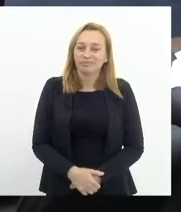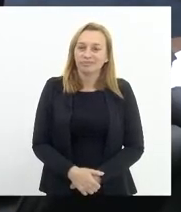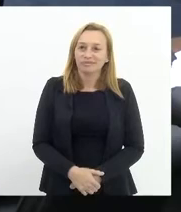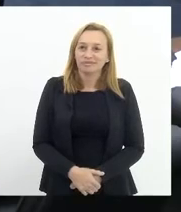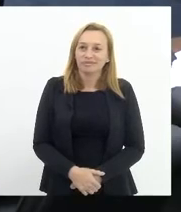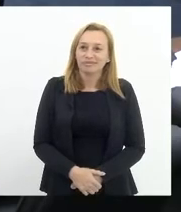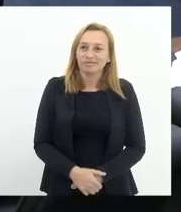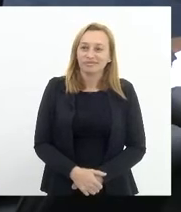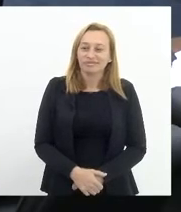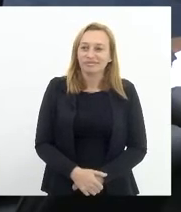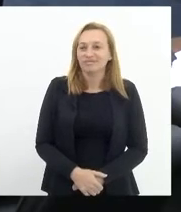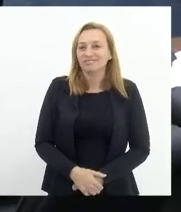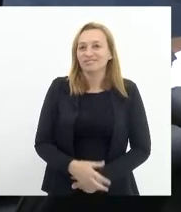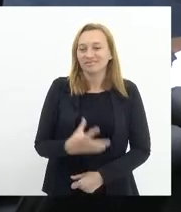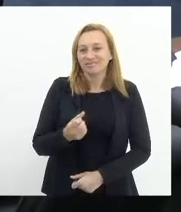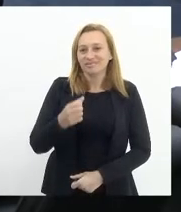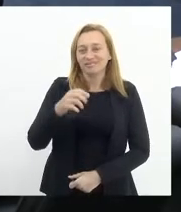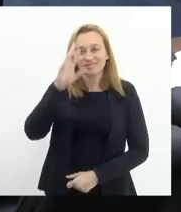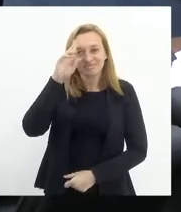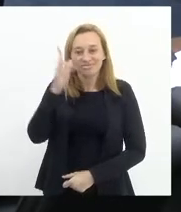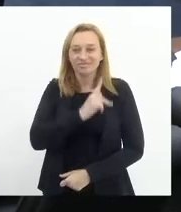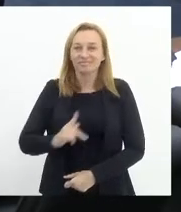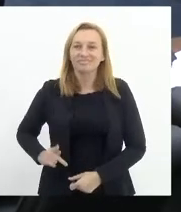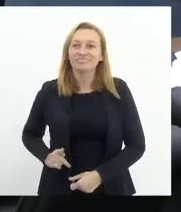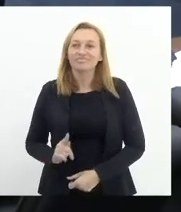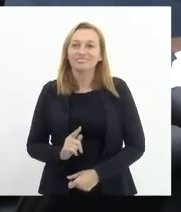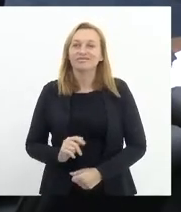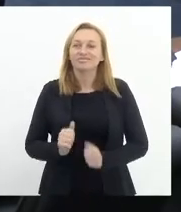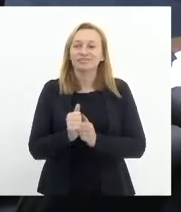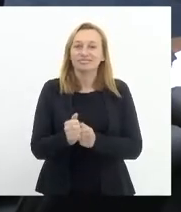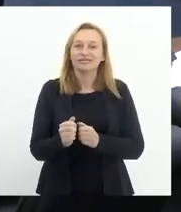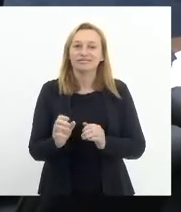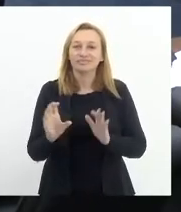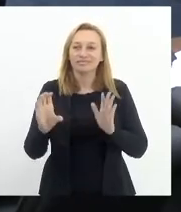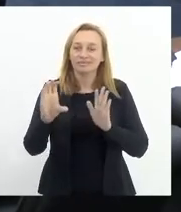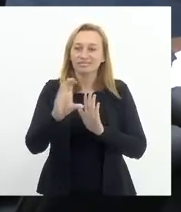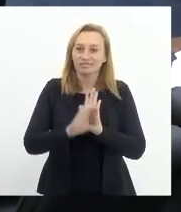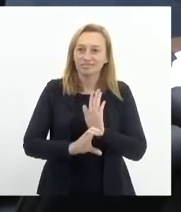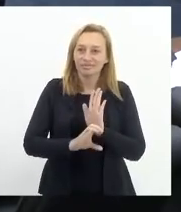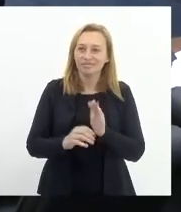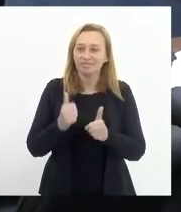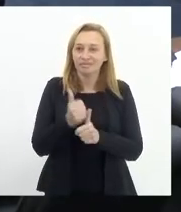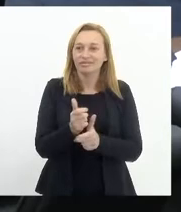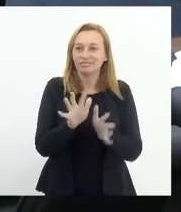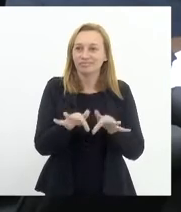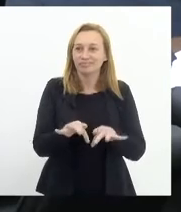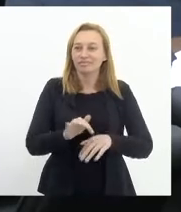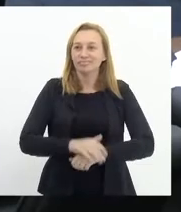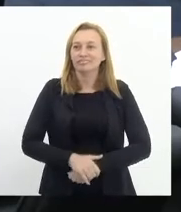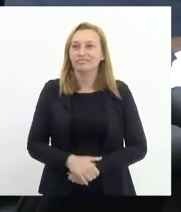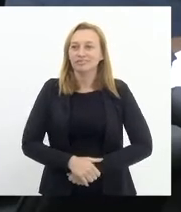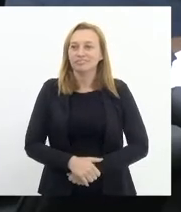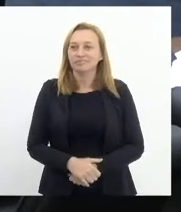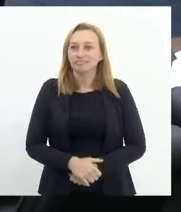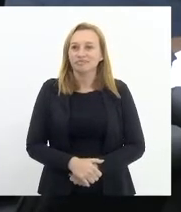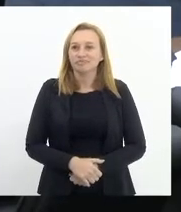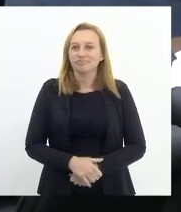O parecer, senhor presidente, é pela constitucionalidade com emendas, concluindo o posto substitutivo. Tem mais emendas.